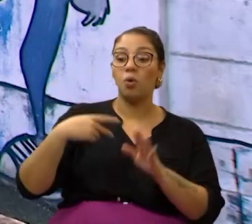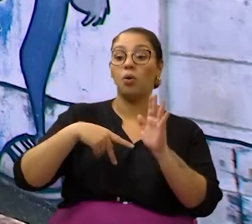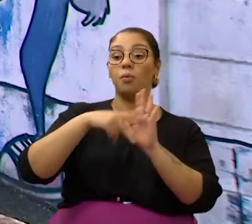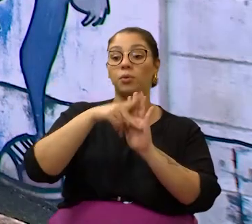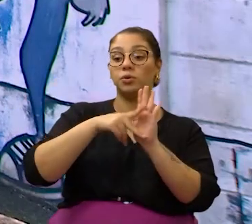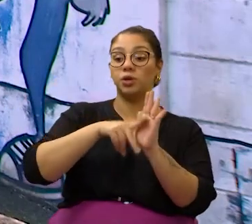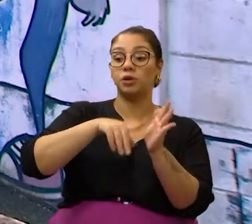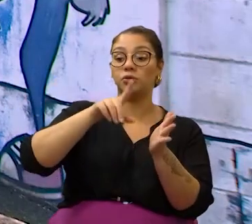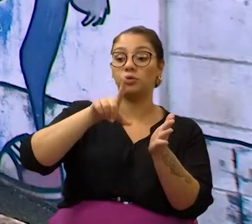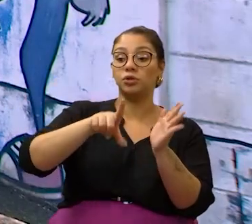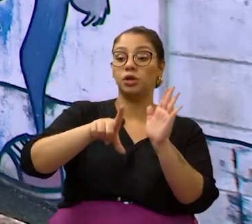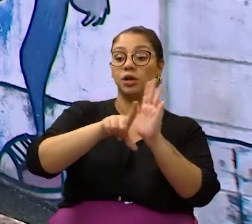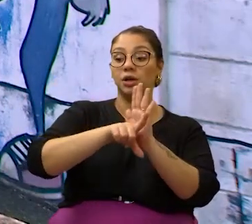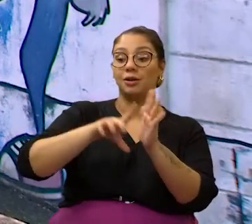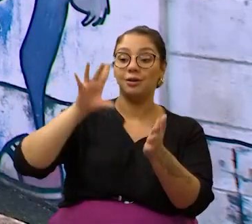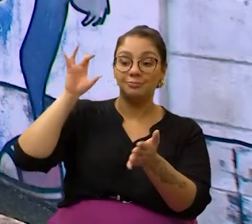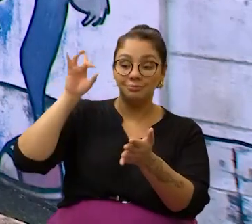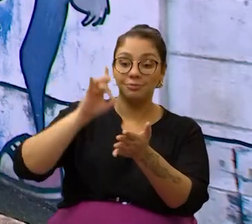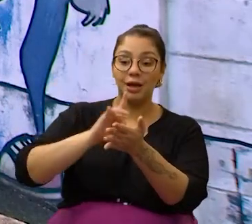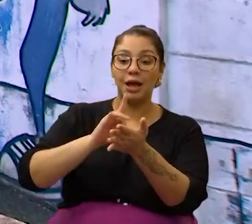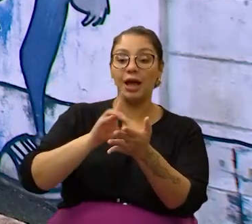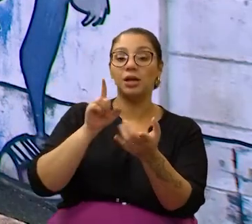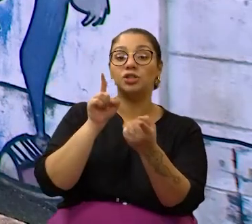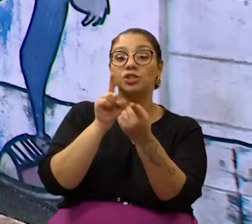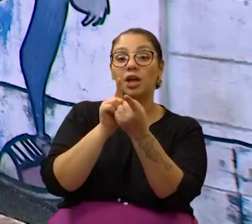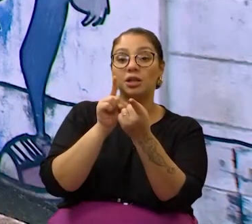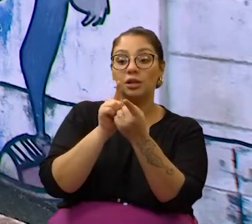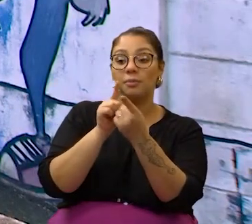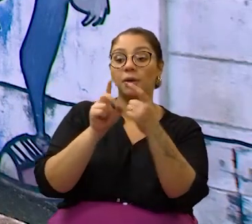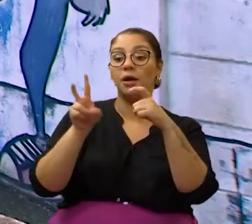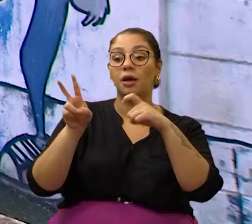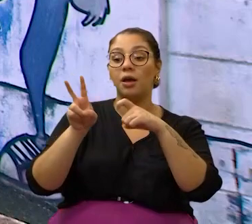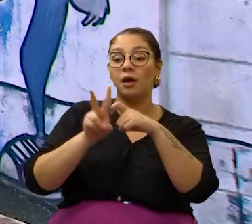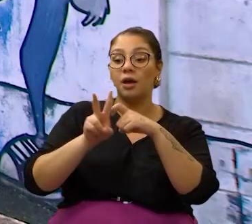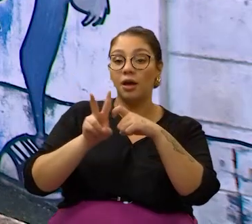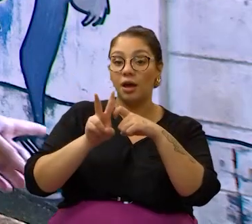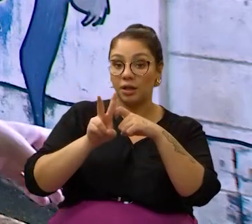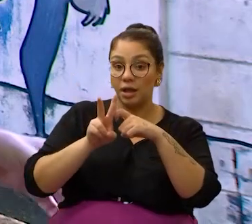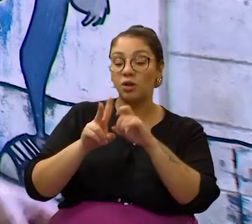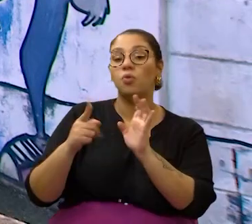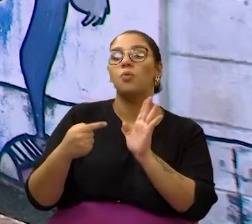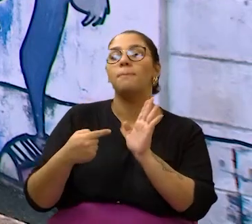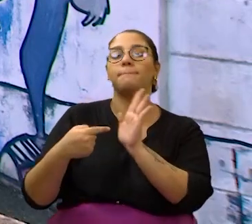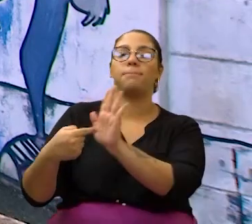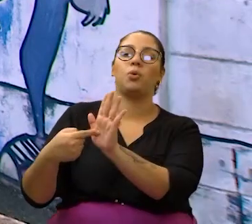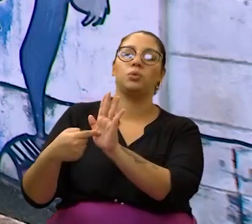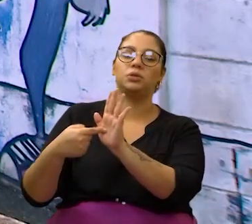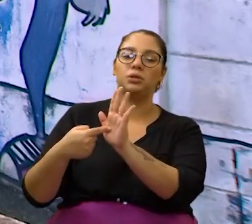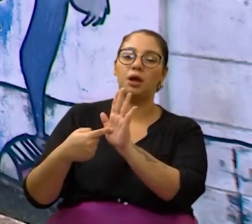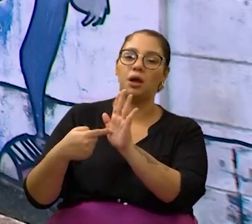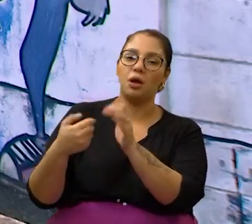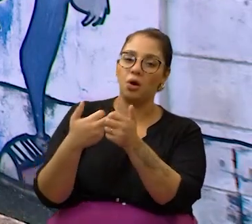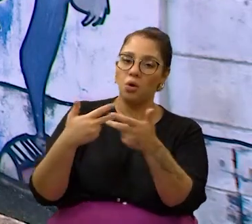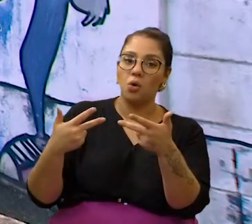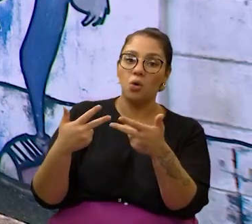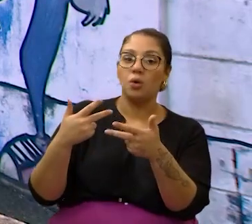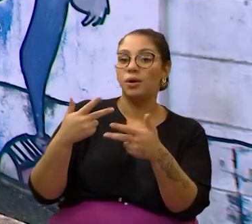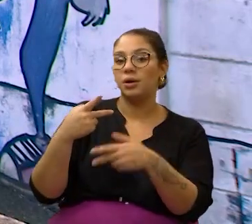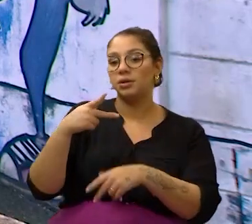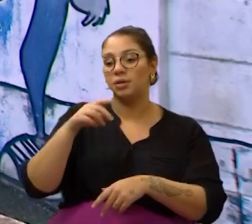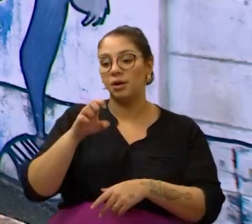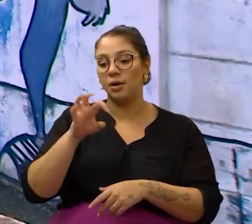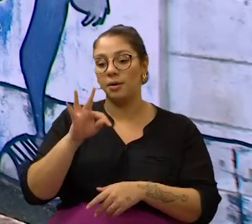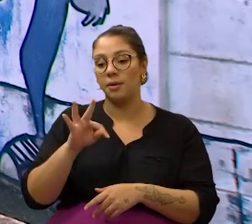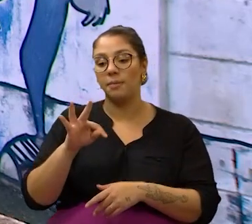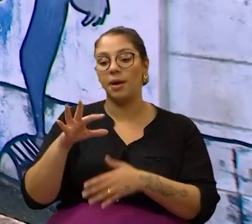lei que obriga estabelecimentos de atendimento veterinário a reportarem maus tratos contra pets